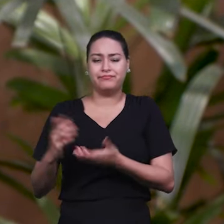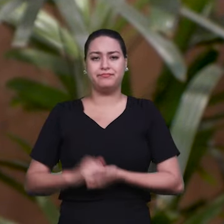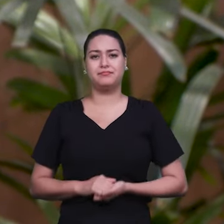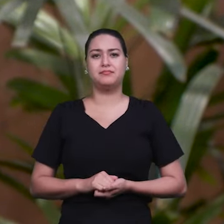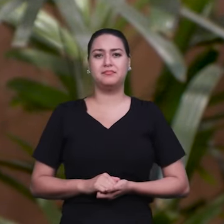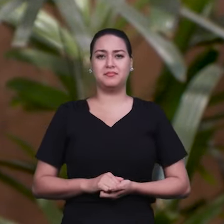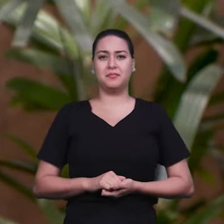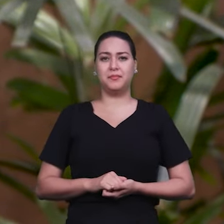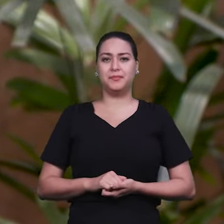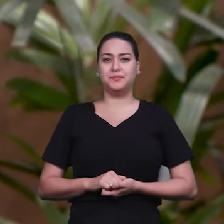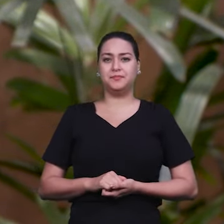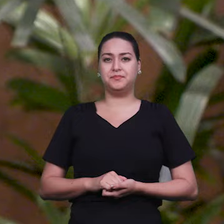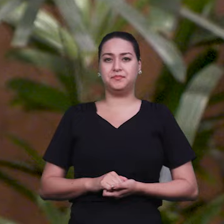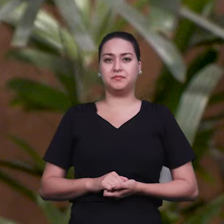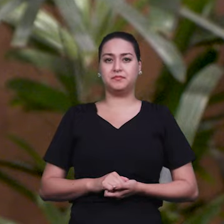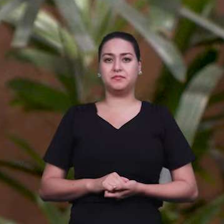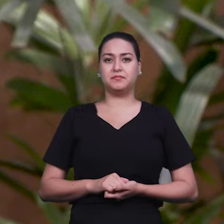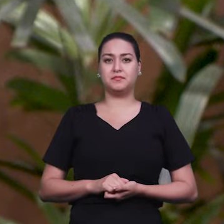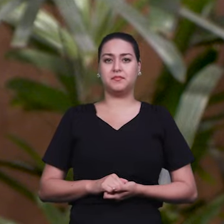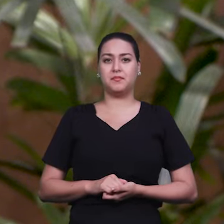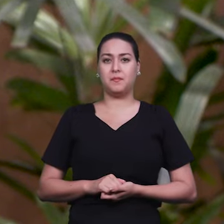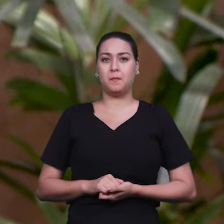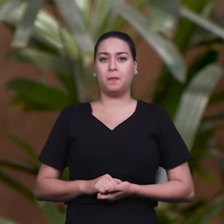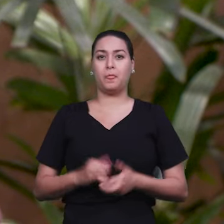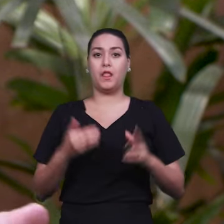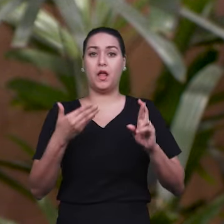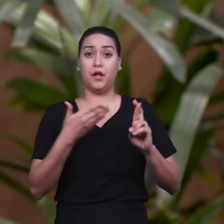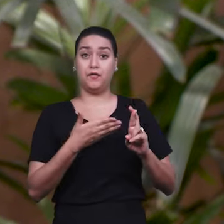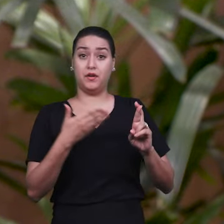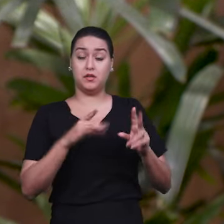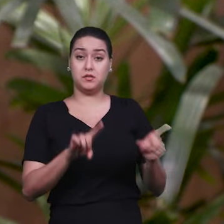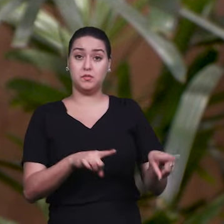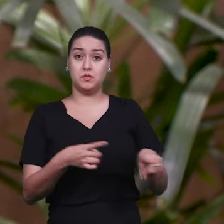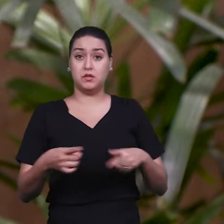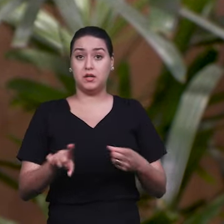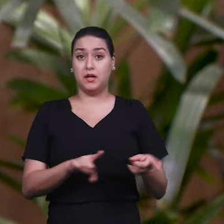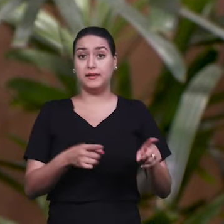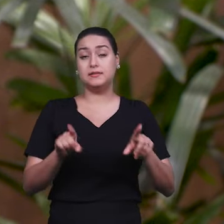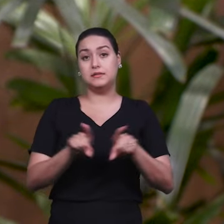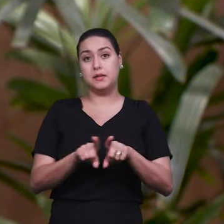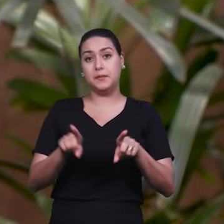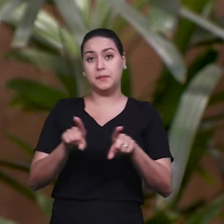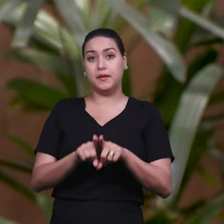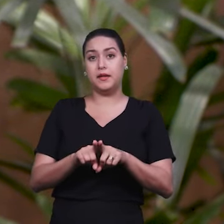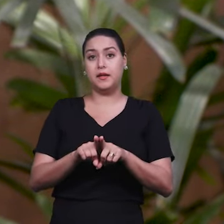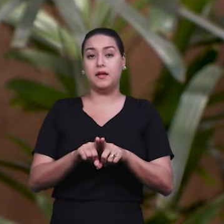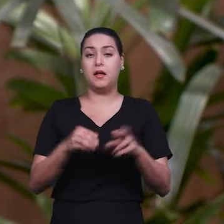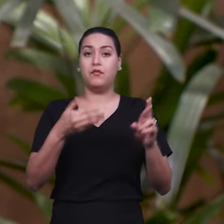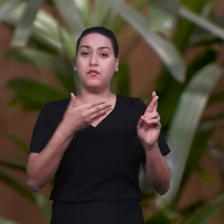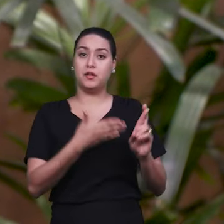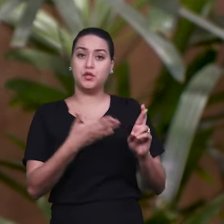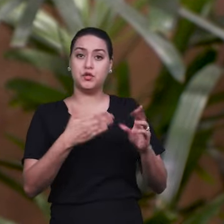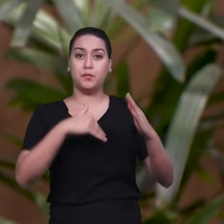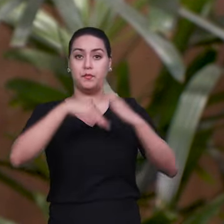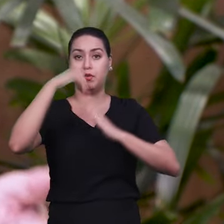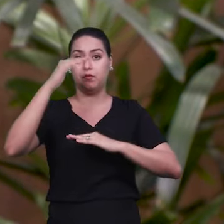É tanto a referência musical, como a referência também de profissionais, né? De